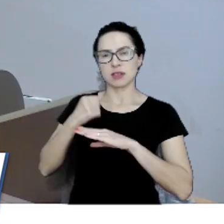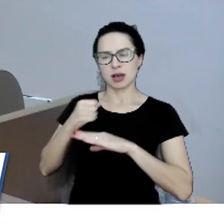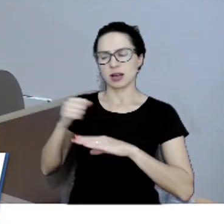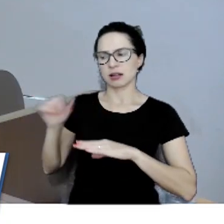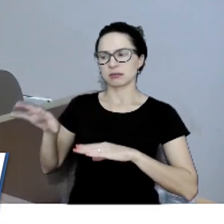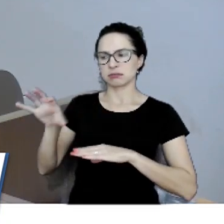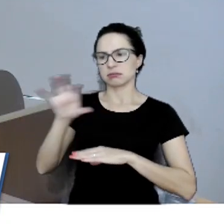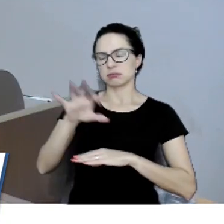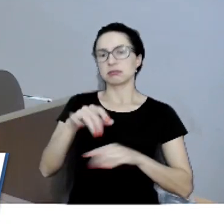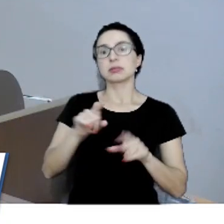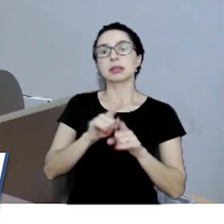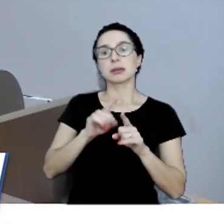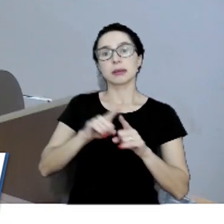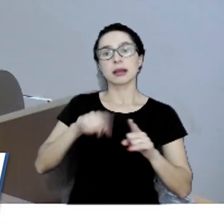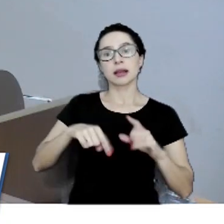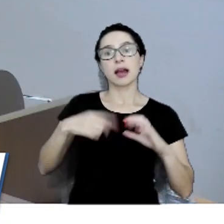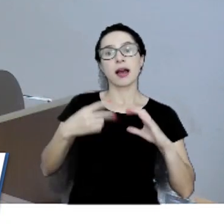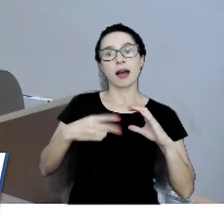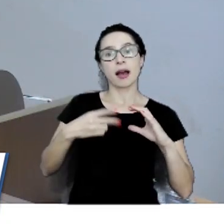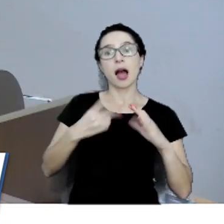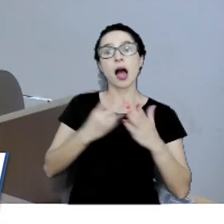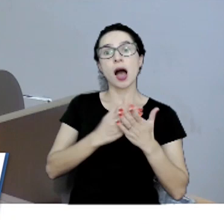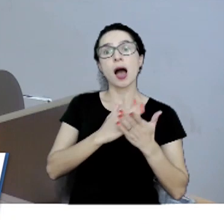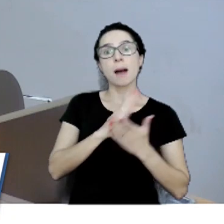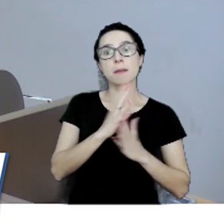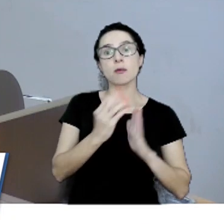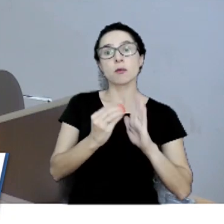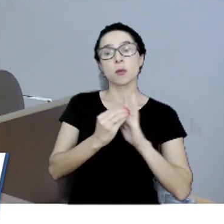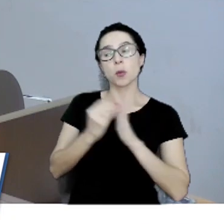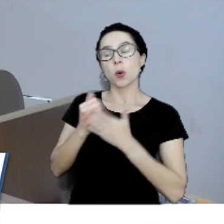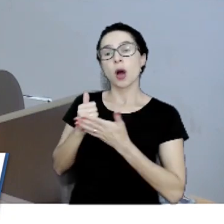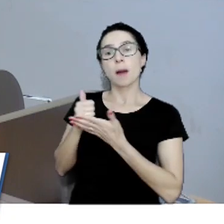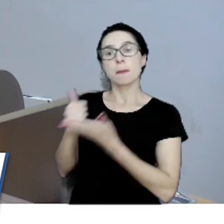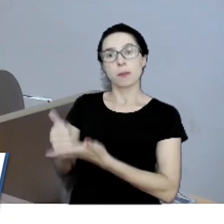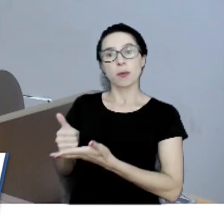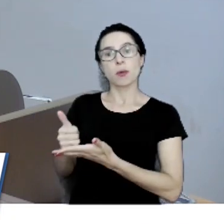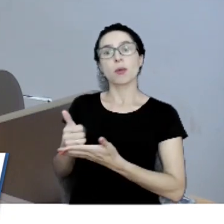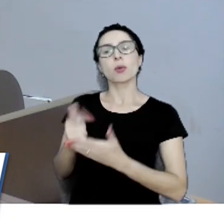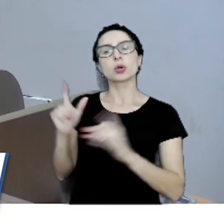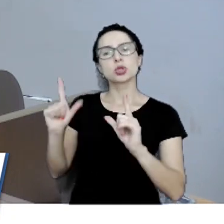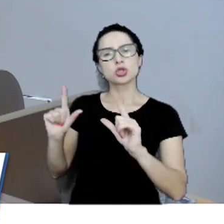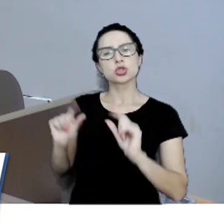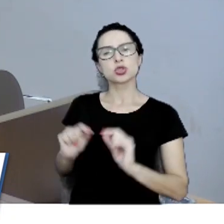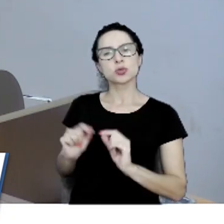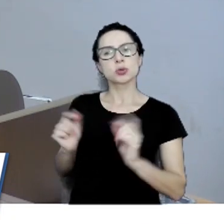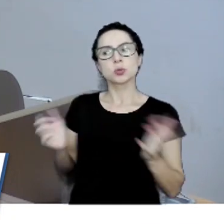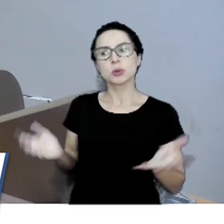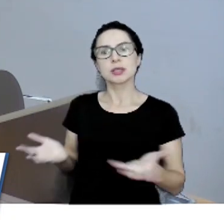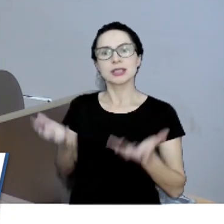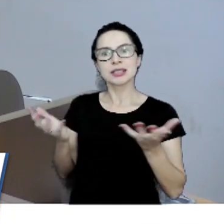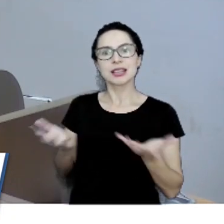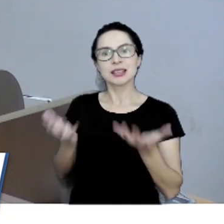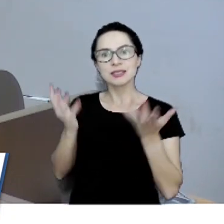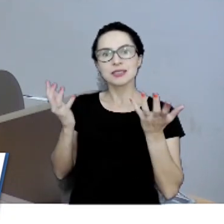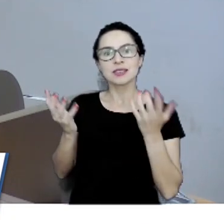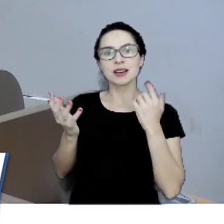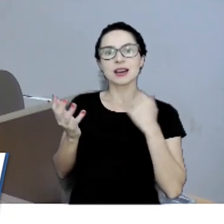mas esta Casa de Leis também aprovou uma moção de apoio nessa redução e incentivo ao